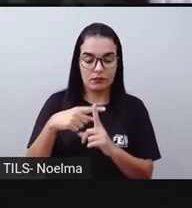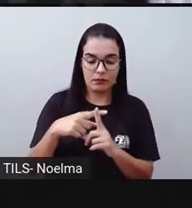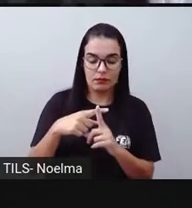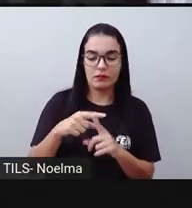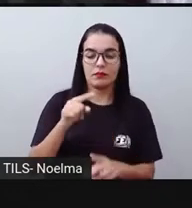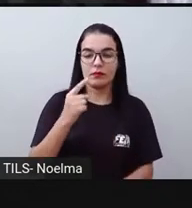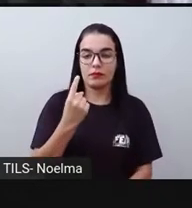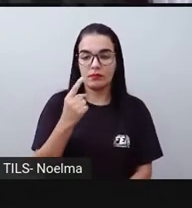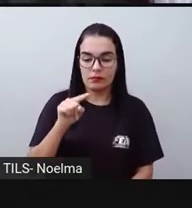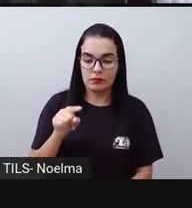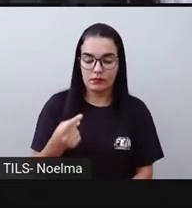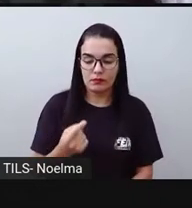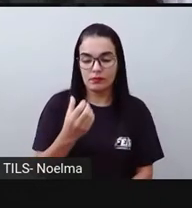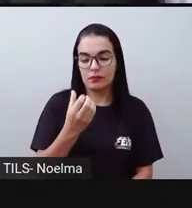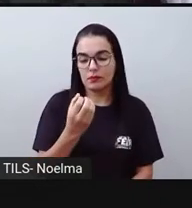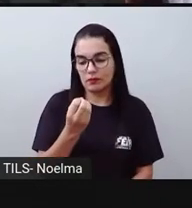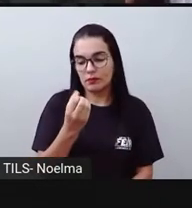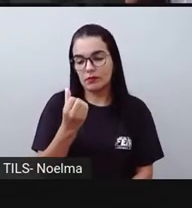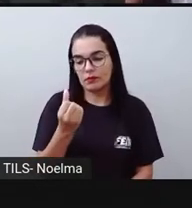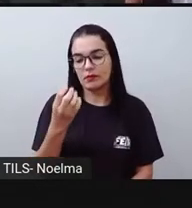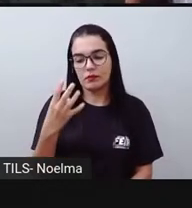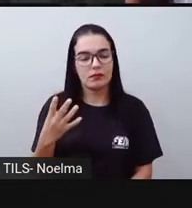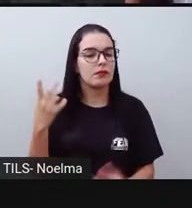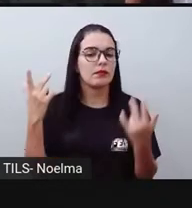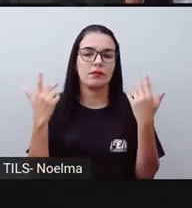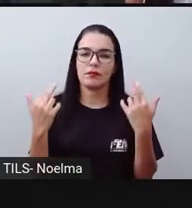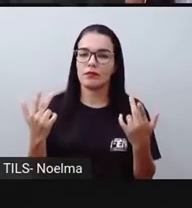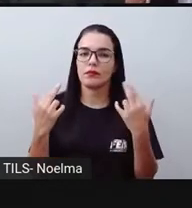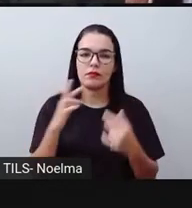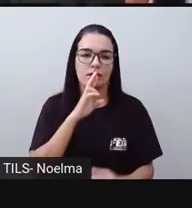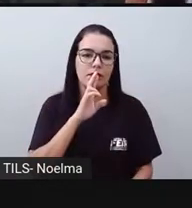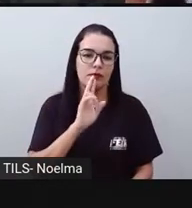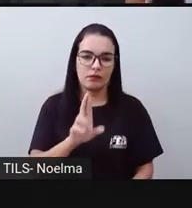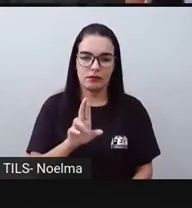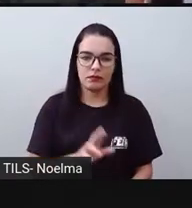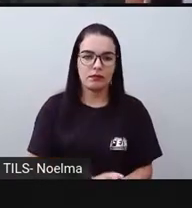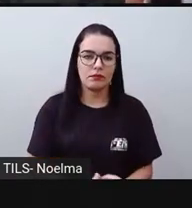1.064, que eu vou encontrar o mesmo resultado.